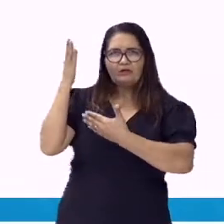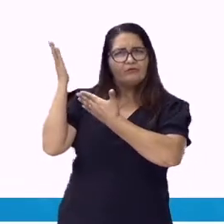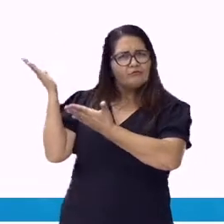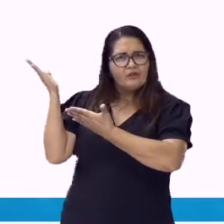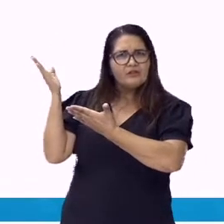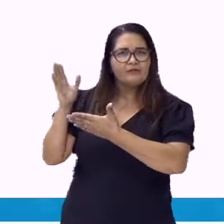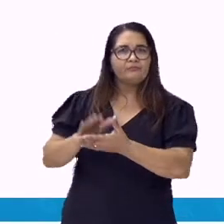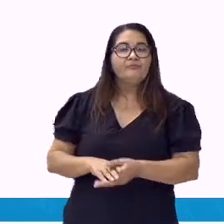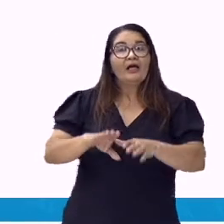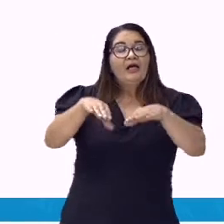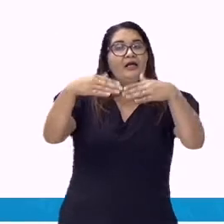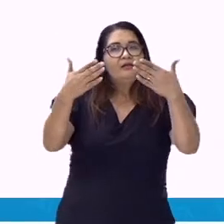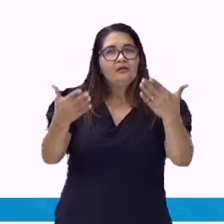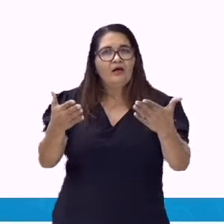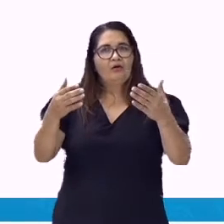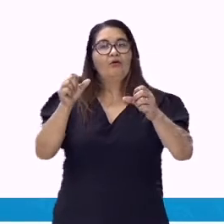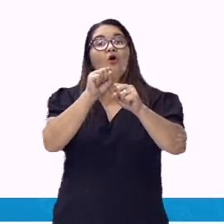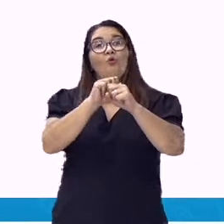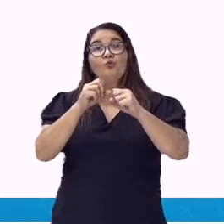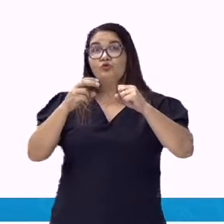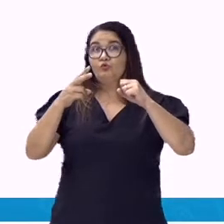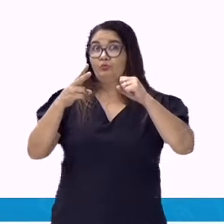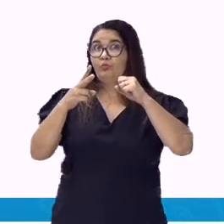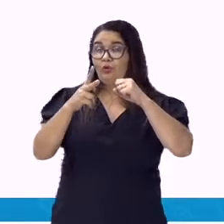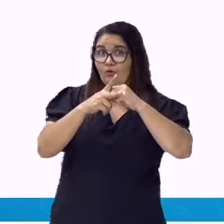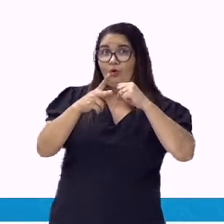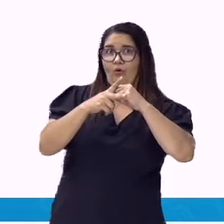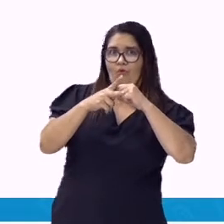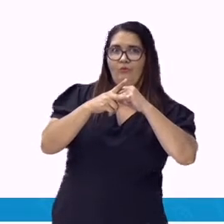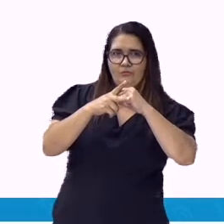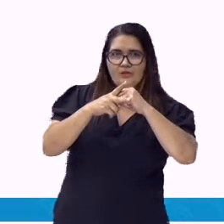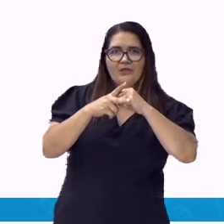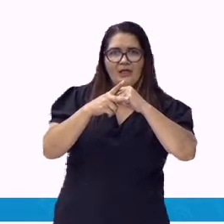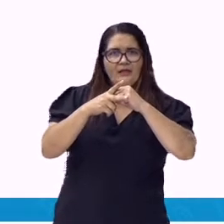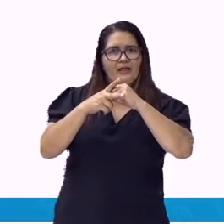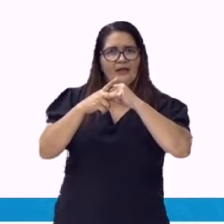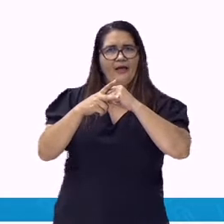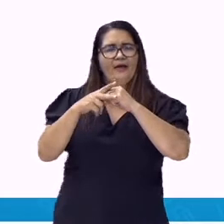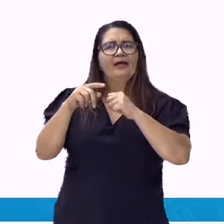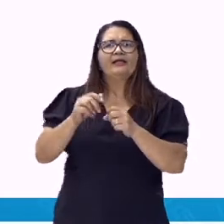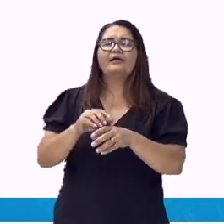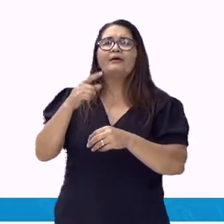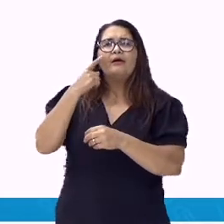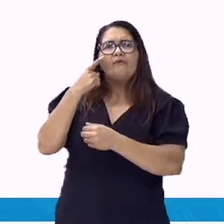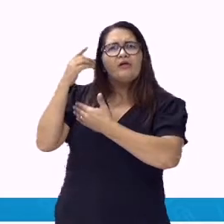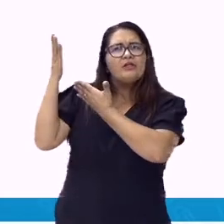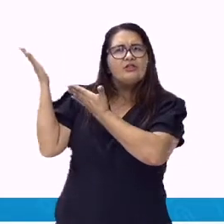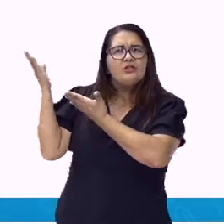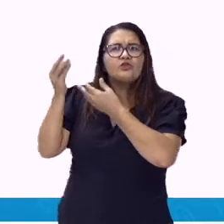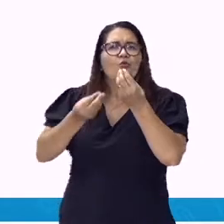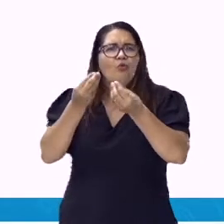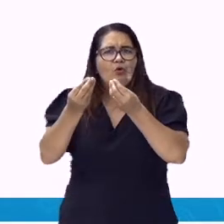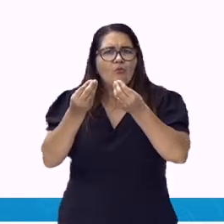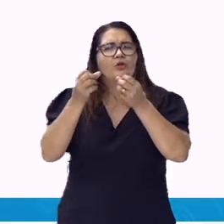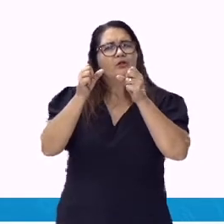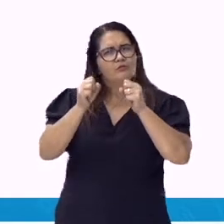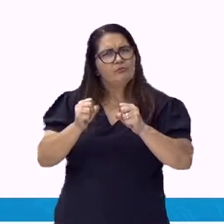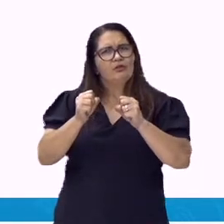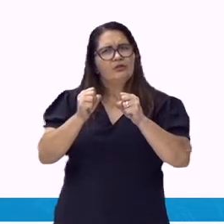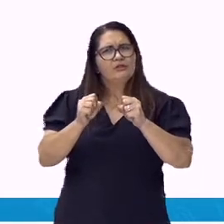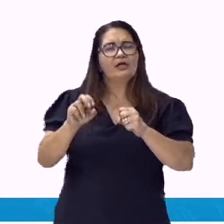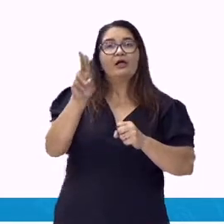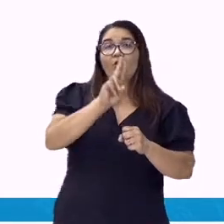Assim, os pronomes indefinidos adjetivos também podem ser exemplificados da seguinte forma.